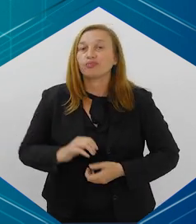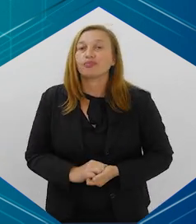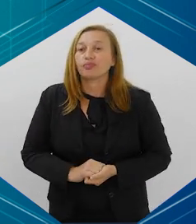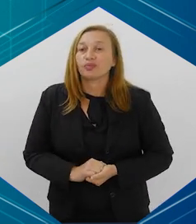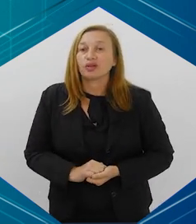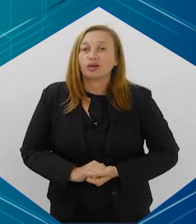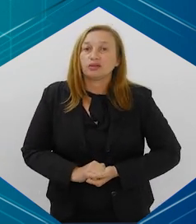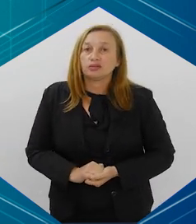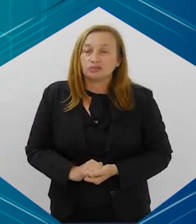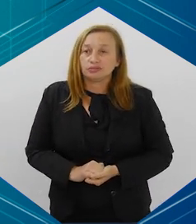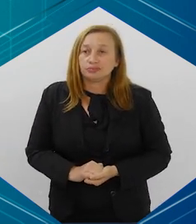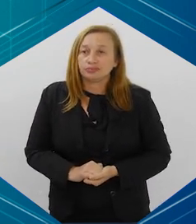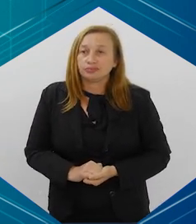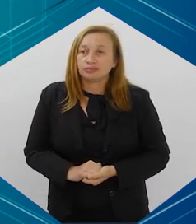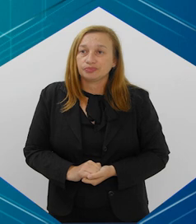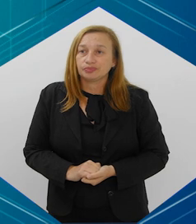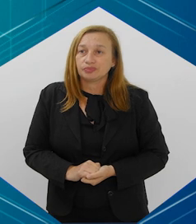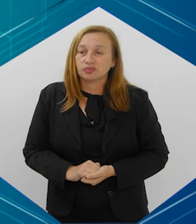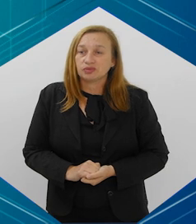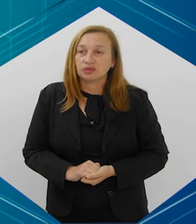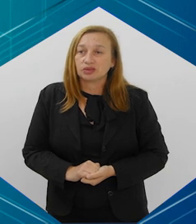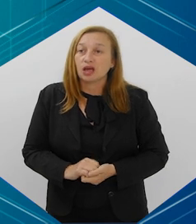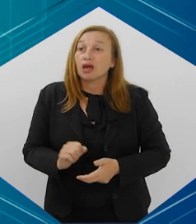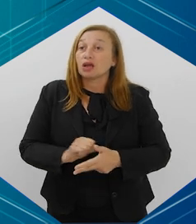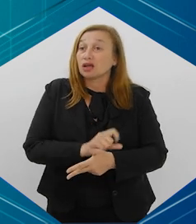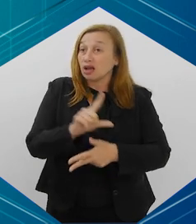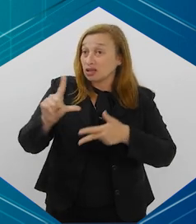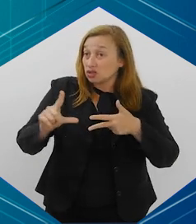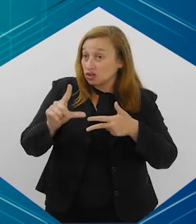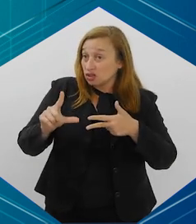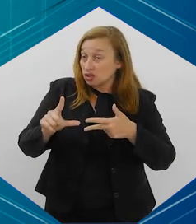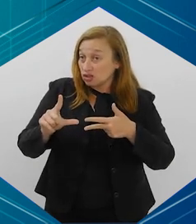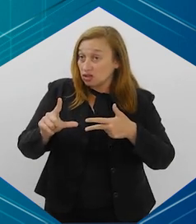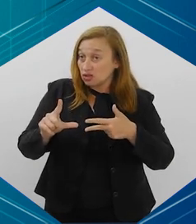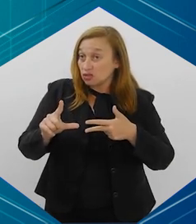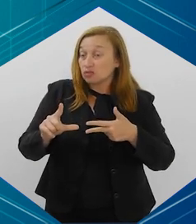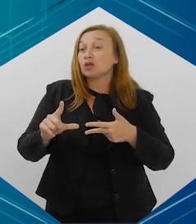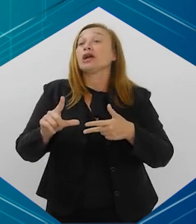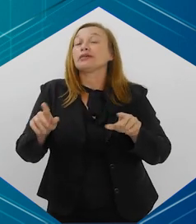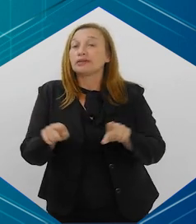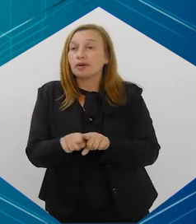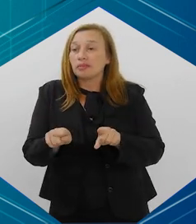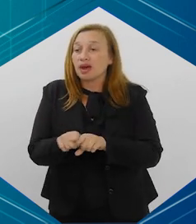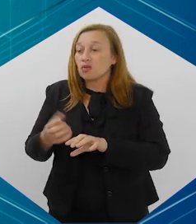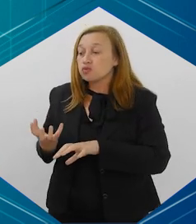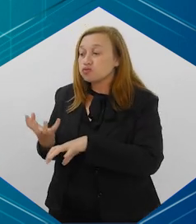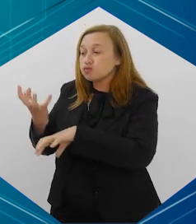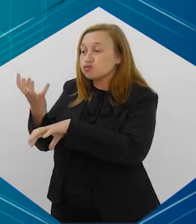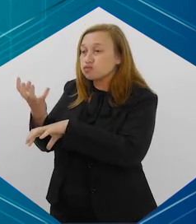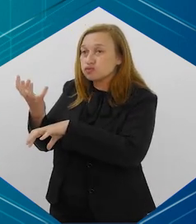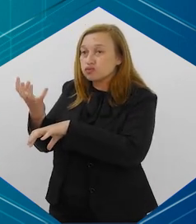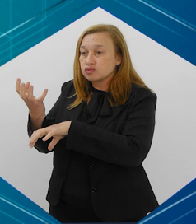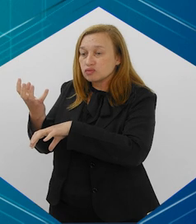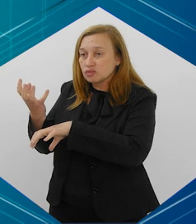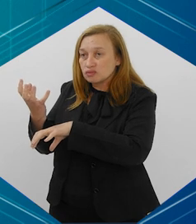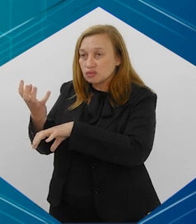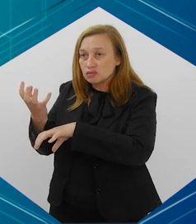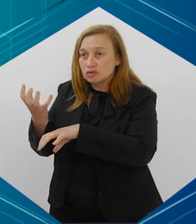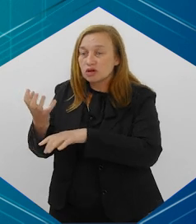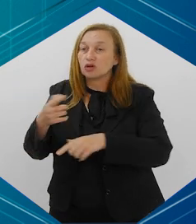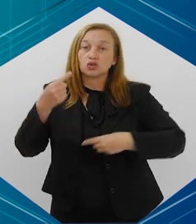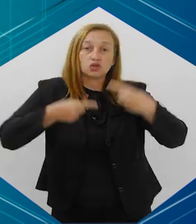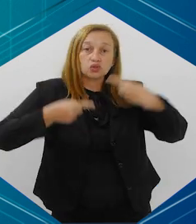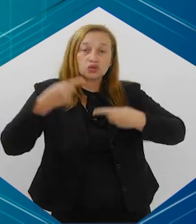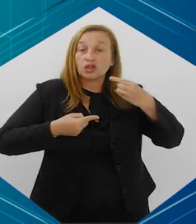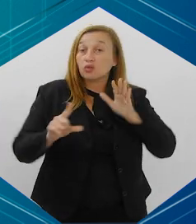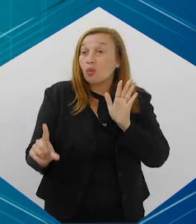o Legislativo Nacional, né? O Senado e a Câmara estão debatendo e